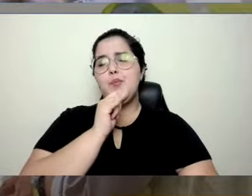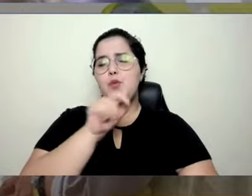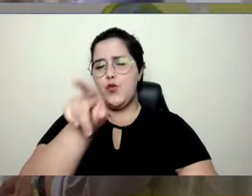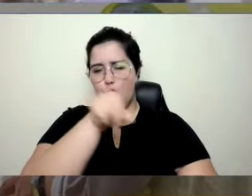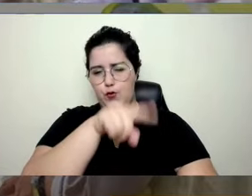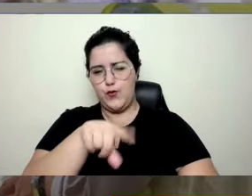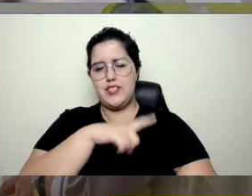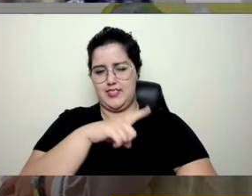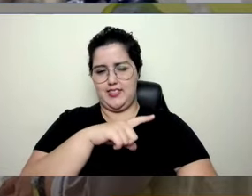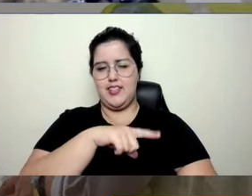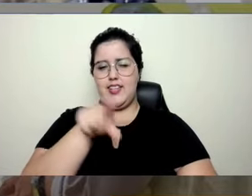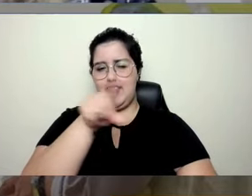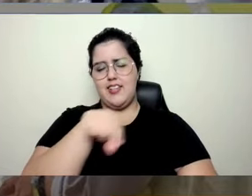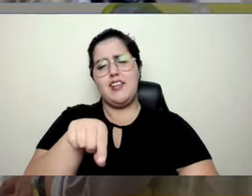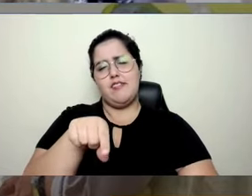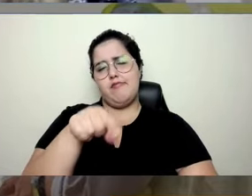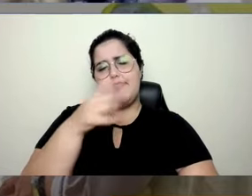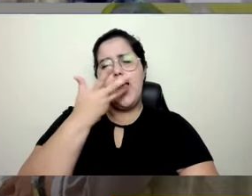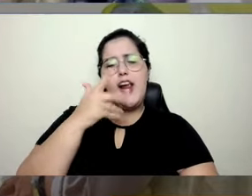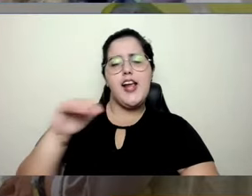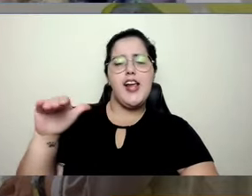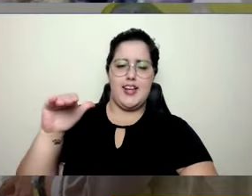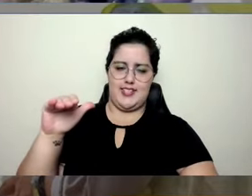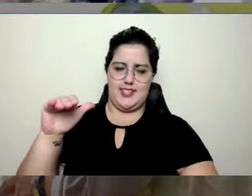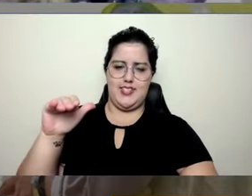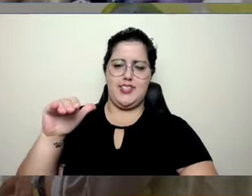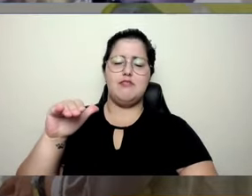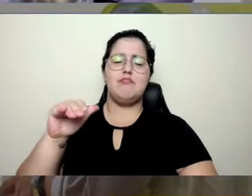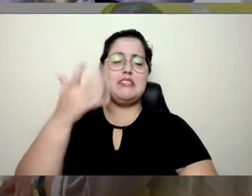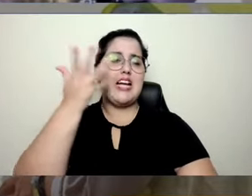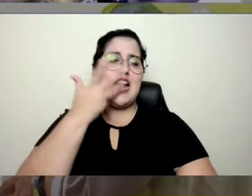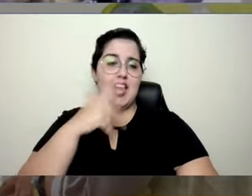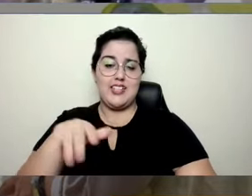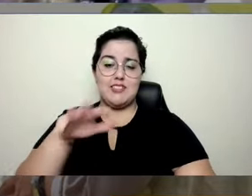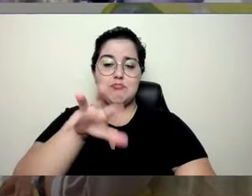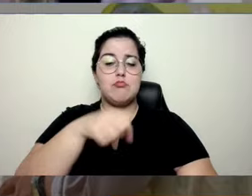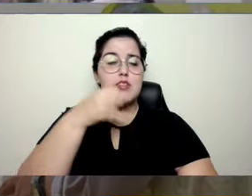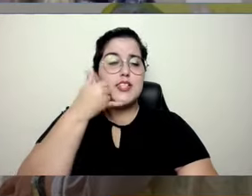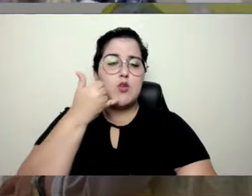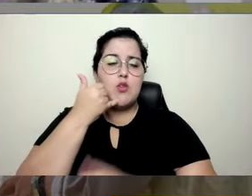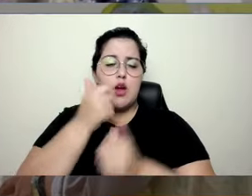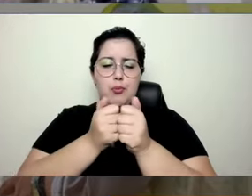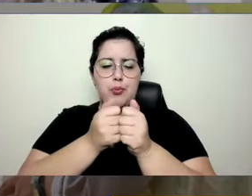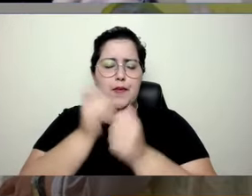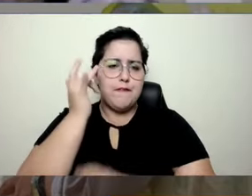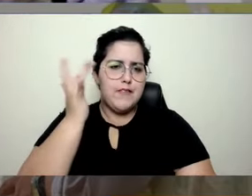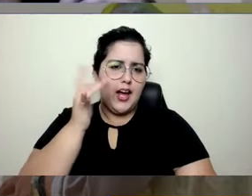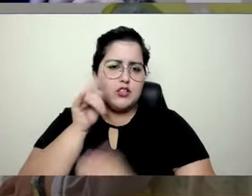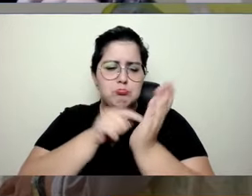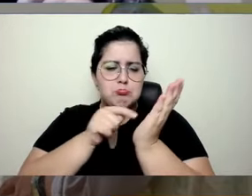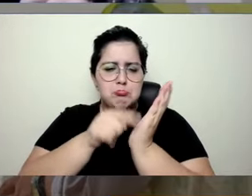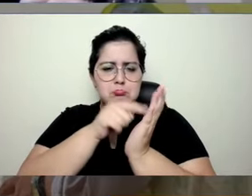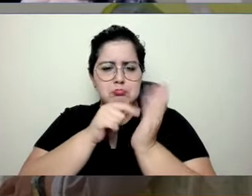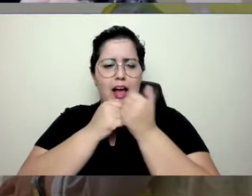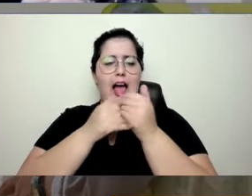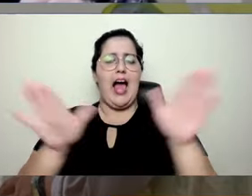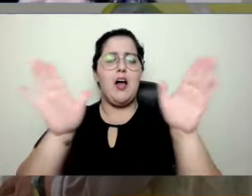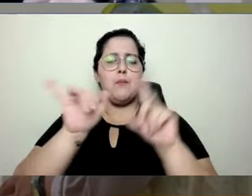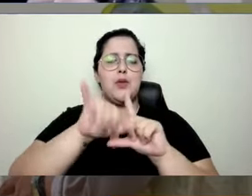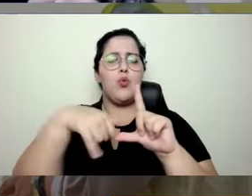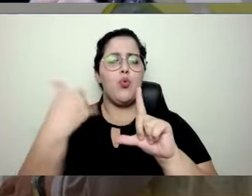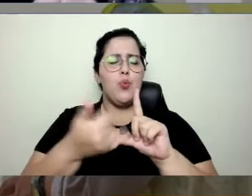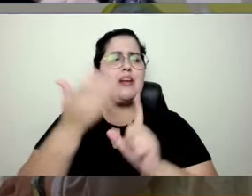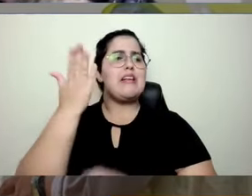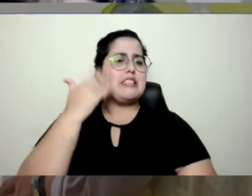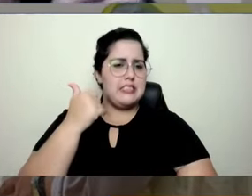no seu contexto que pega isso aqui em dois cliques, desbloqueia, coloca no YouTube Kids e